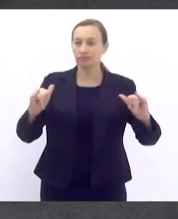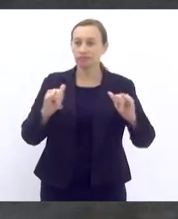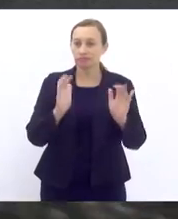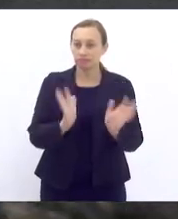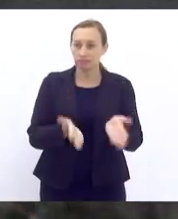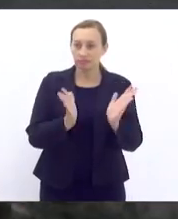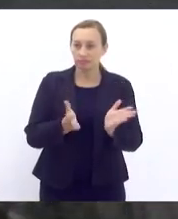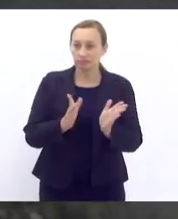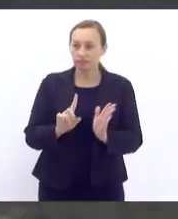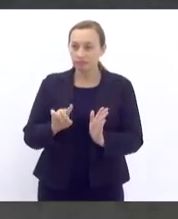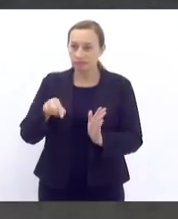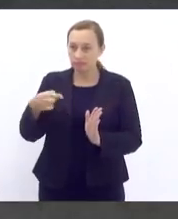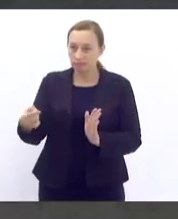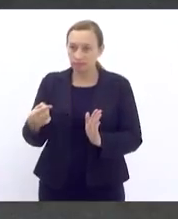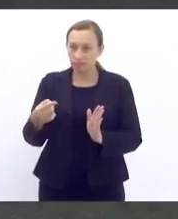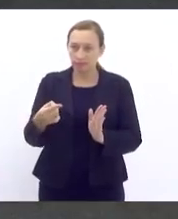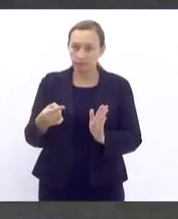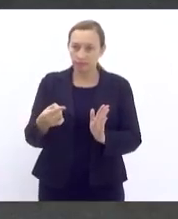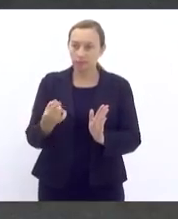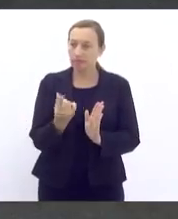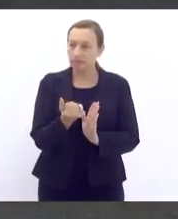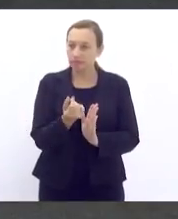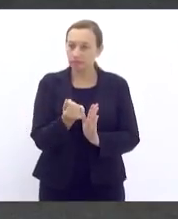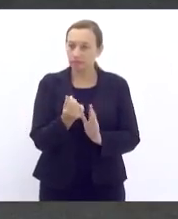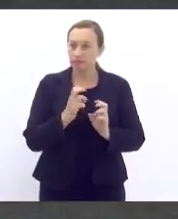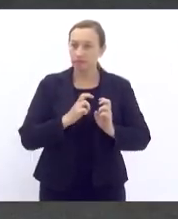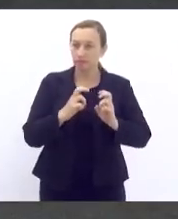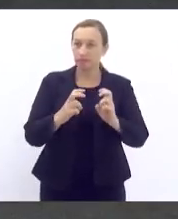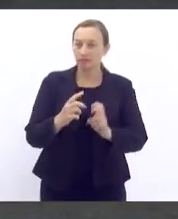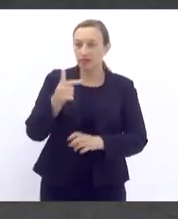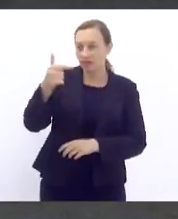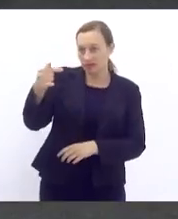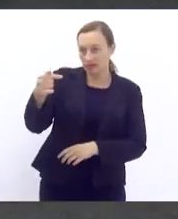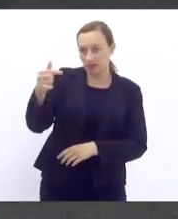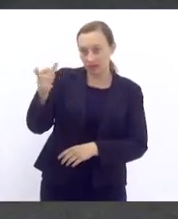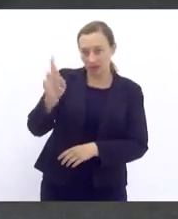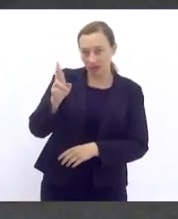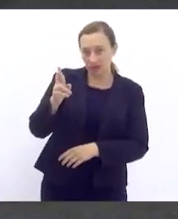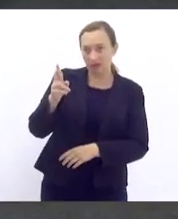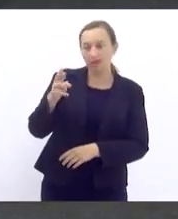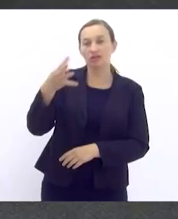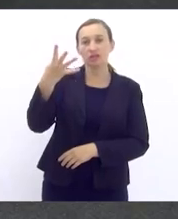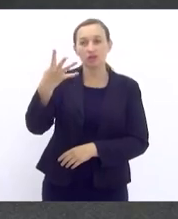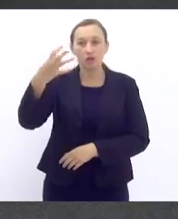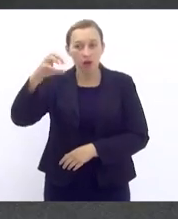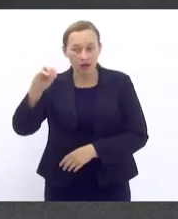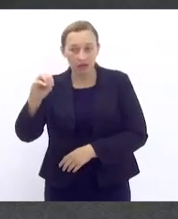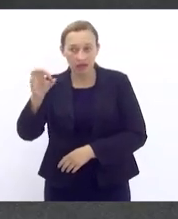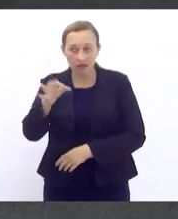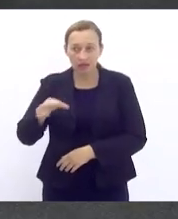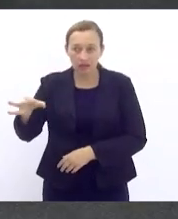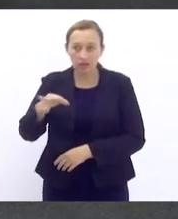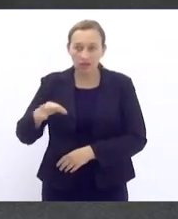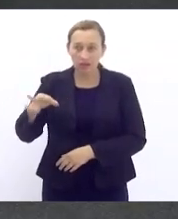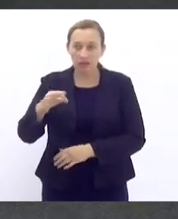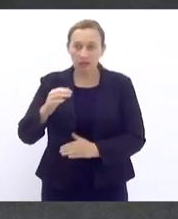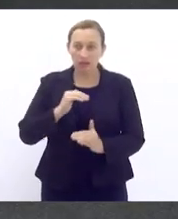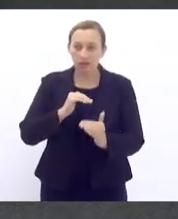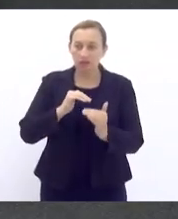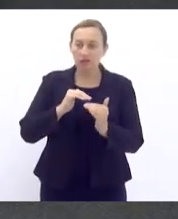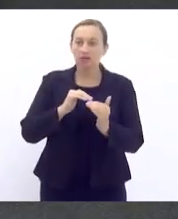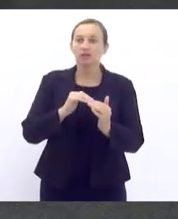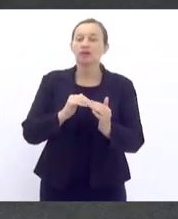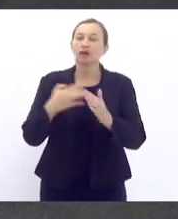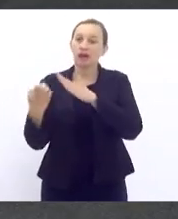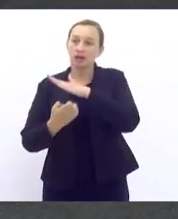que após elevar a tarifa dos trens para R$ 7,40, a Supervia entregou